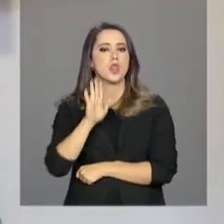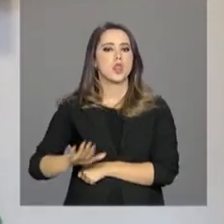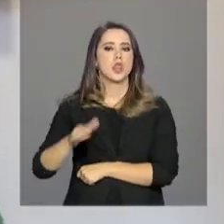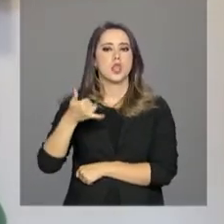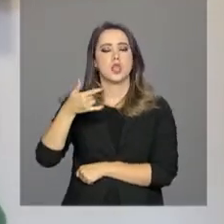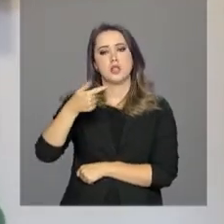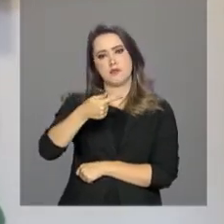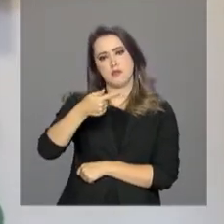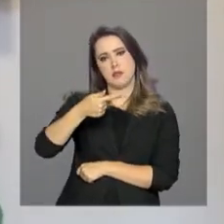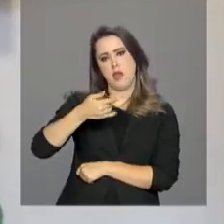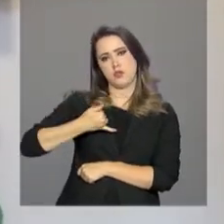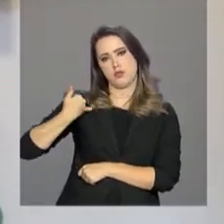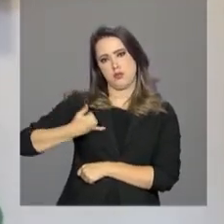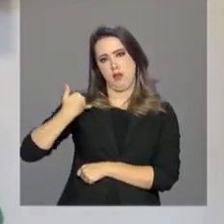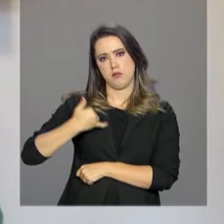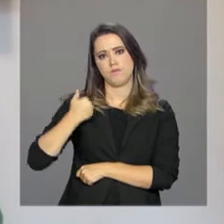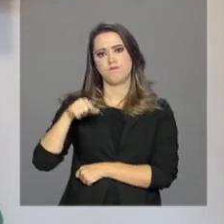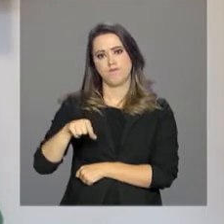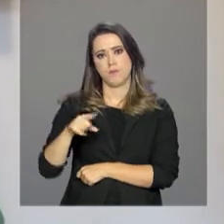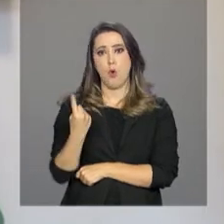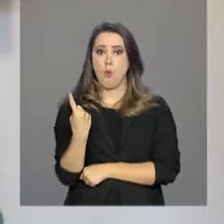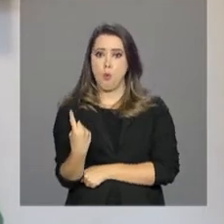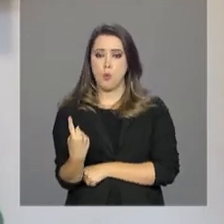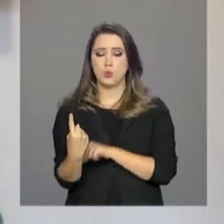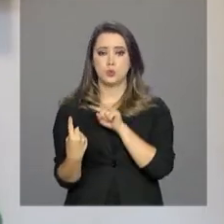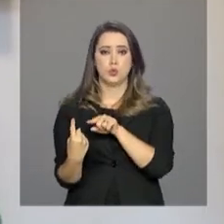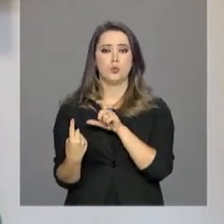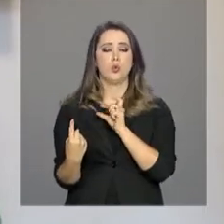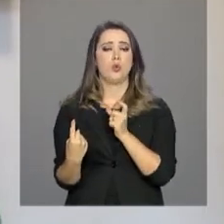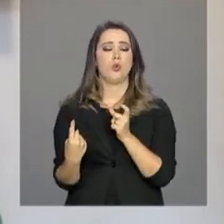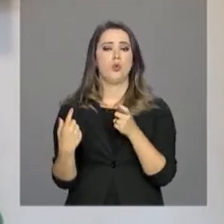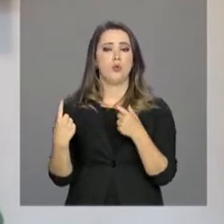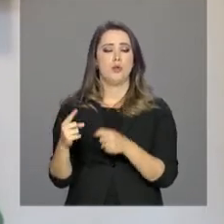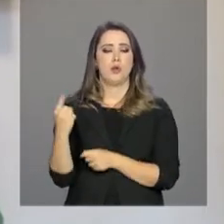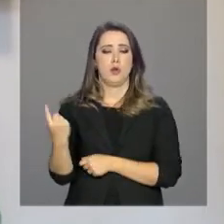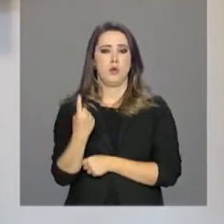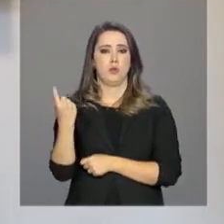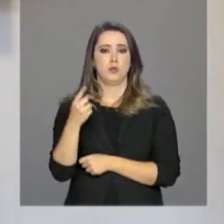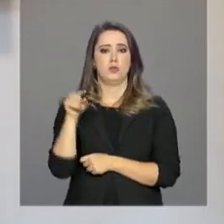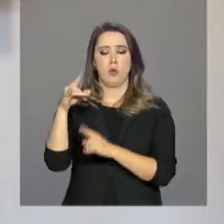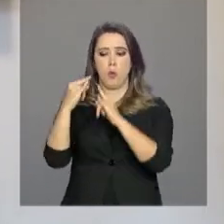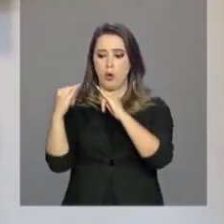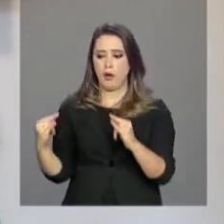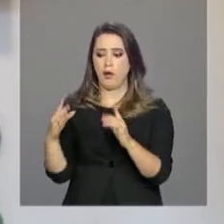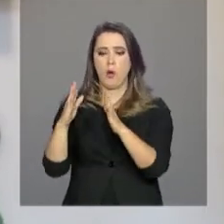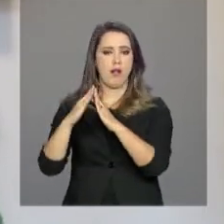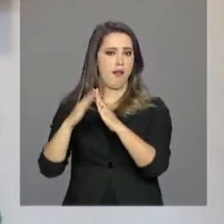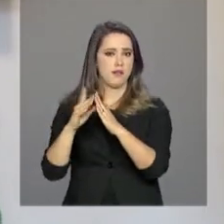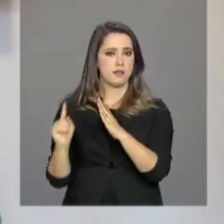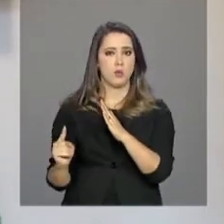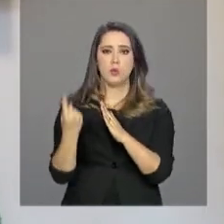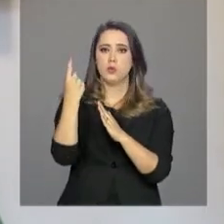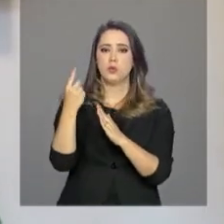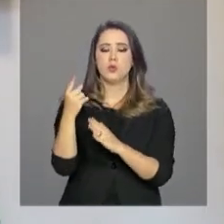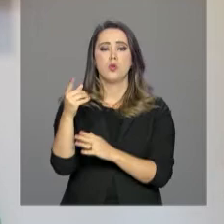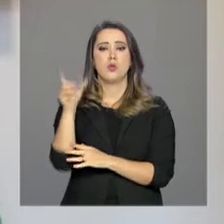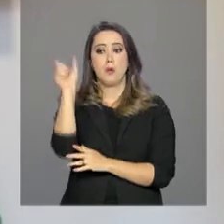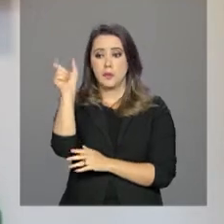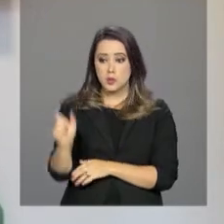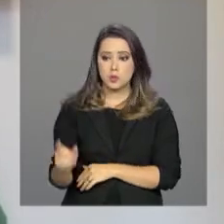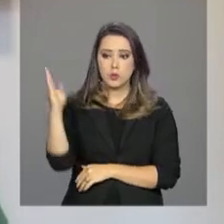sete anos. A preocupação dele é porque esse era um abrigo onde esse menino era a única criança brasileira. Então, havia uma